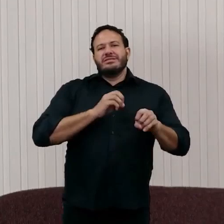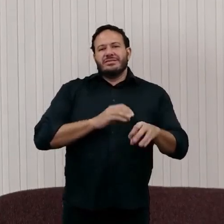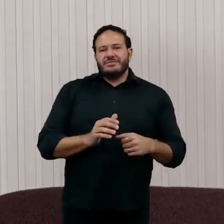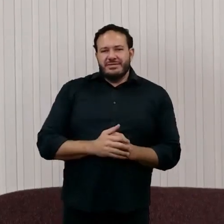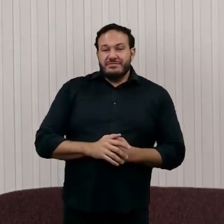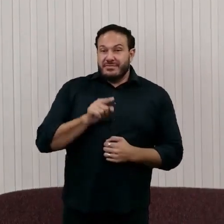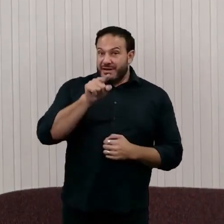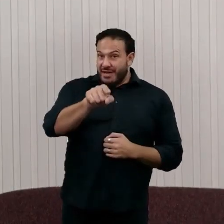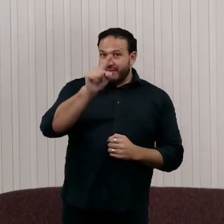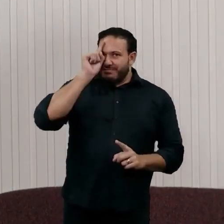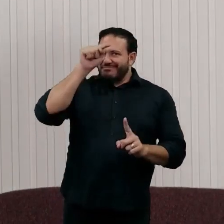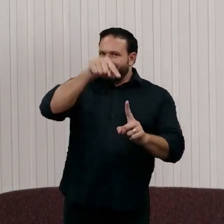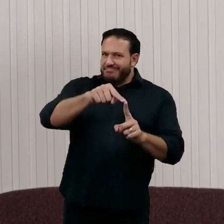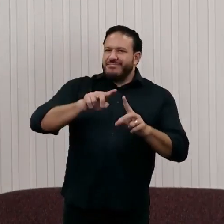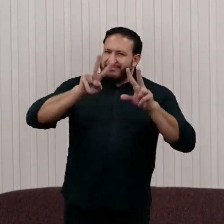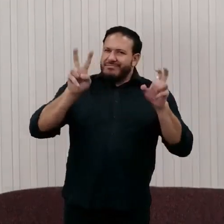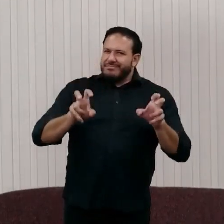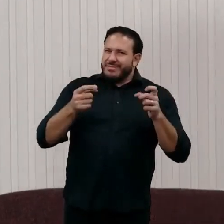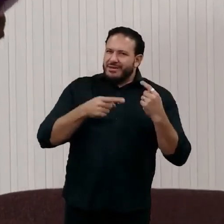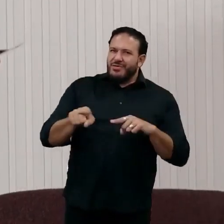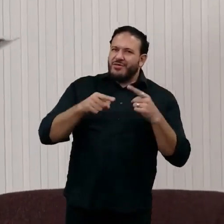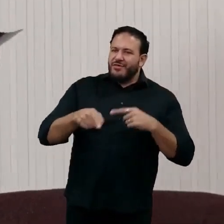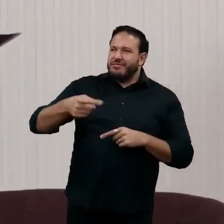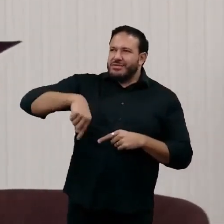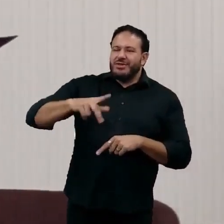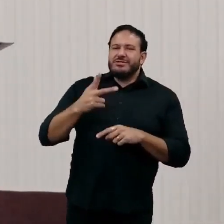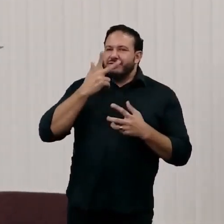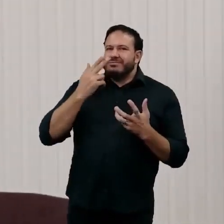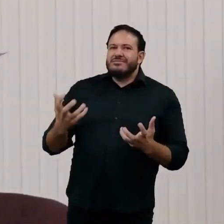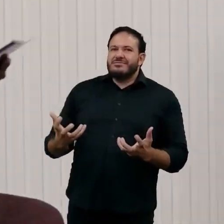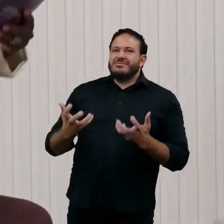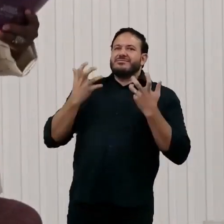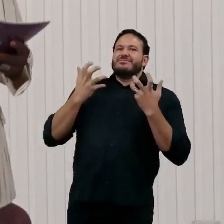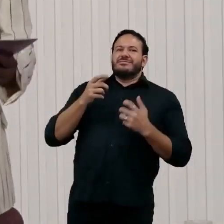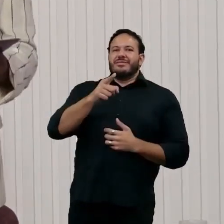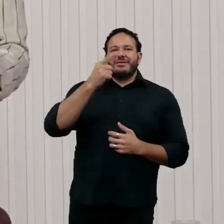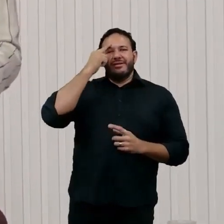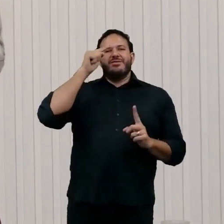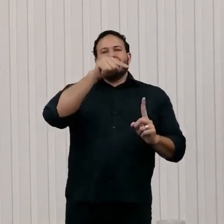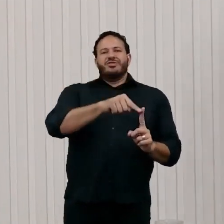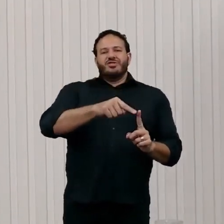provocação e uma inspiração que é o objetivo do nosso evento hoje